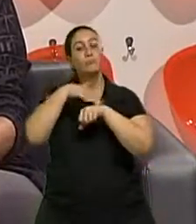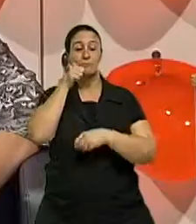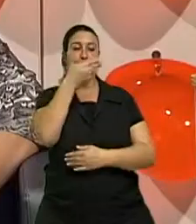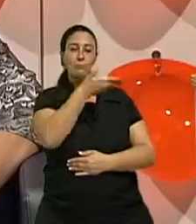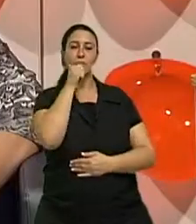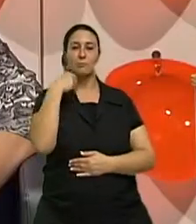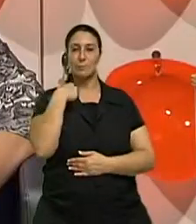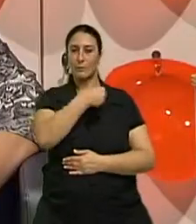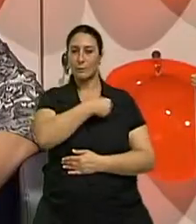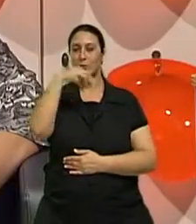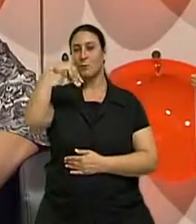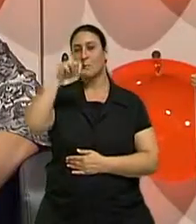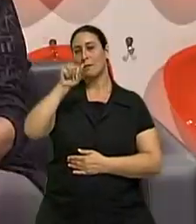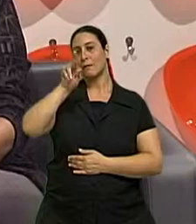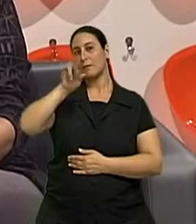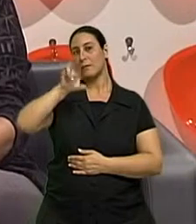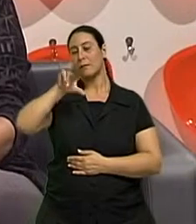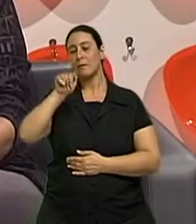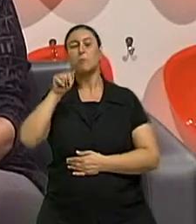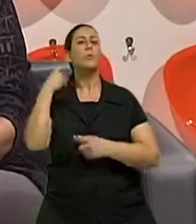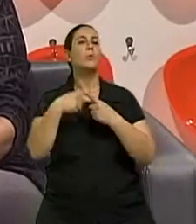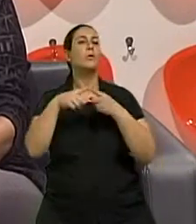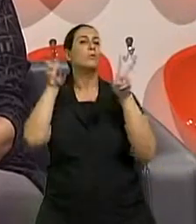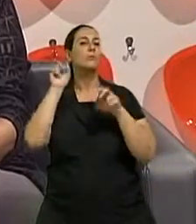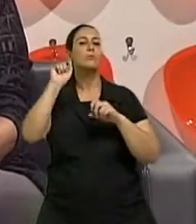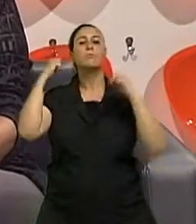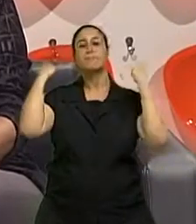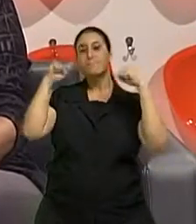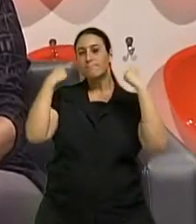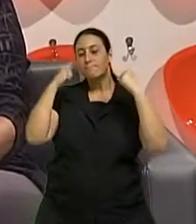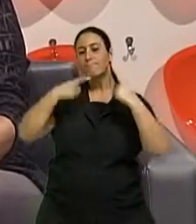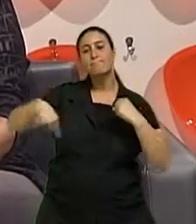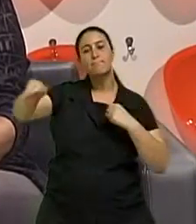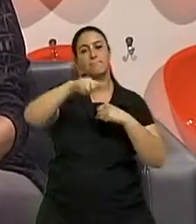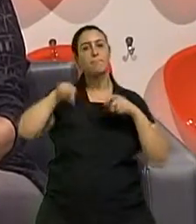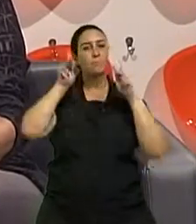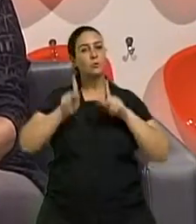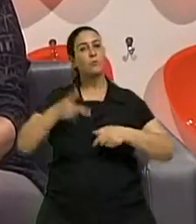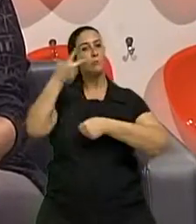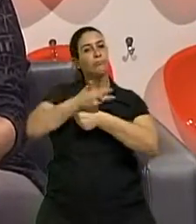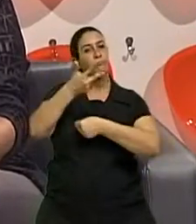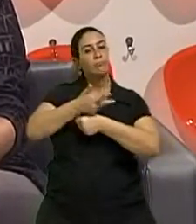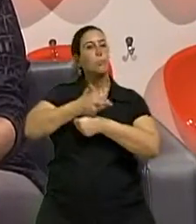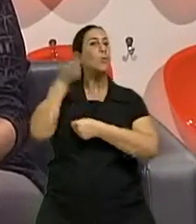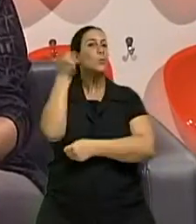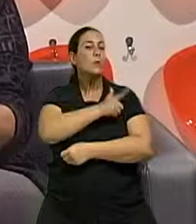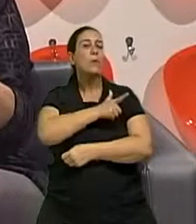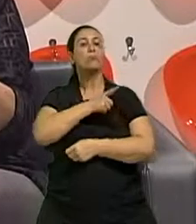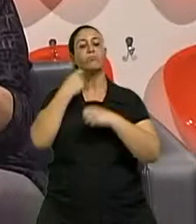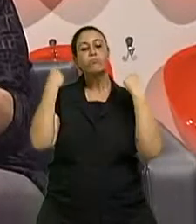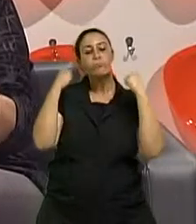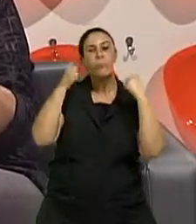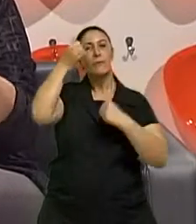Marília Vedana sobre a importância da prática do exercício físico como prevenção de doenças no idoso.